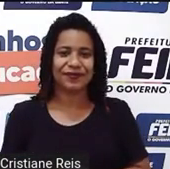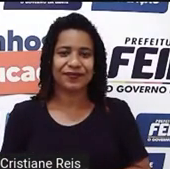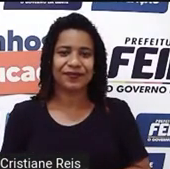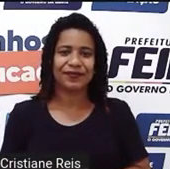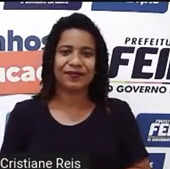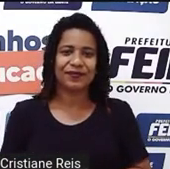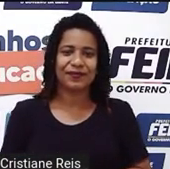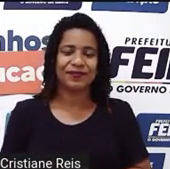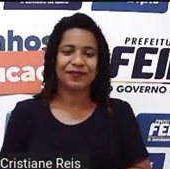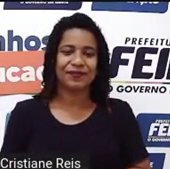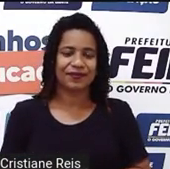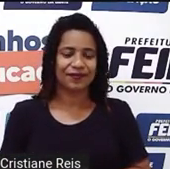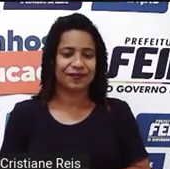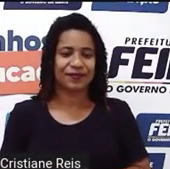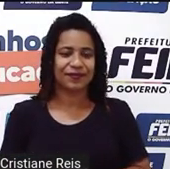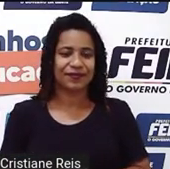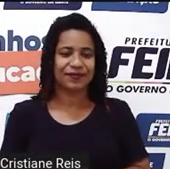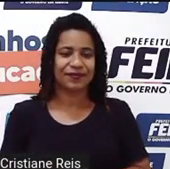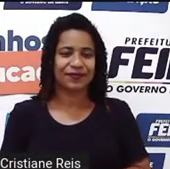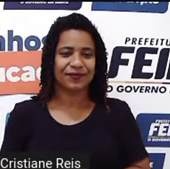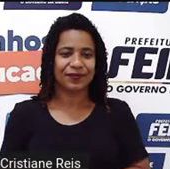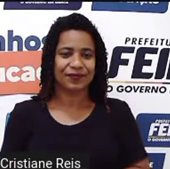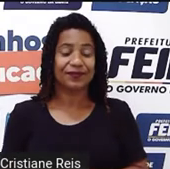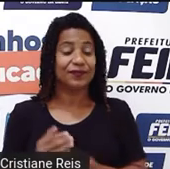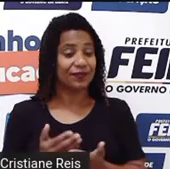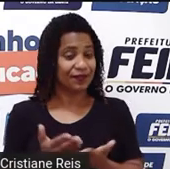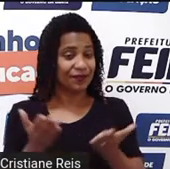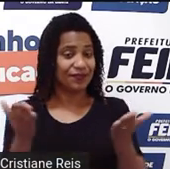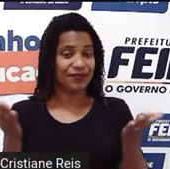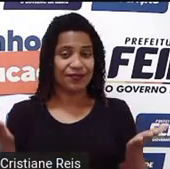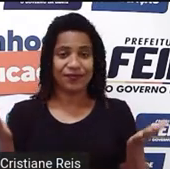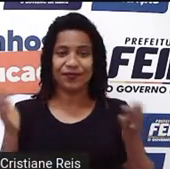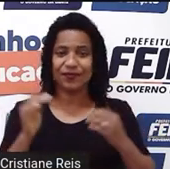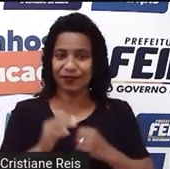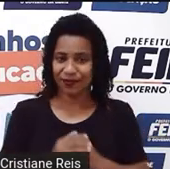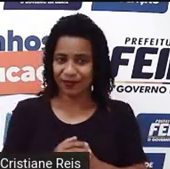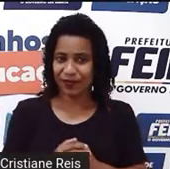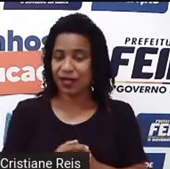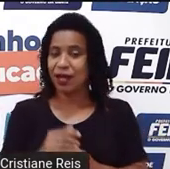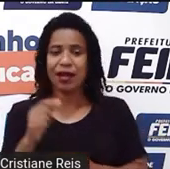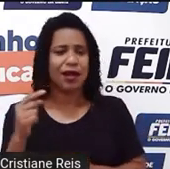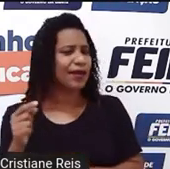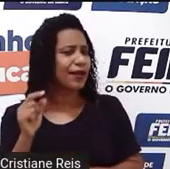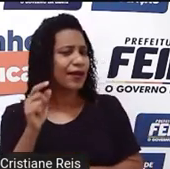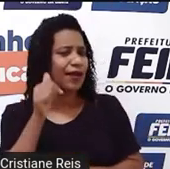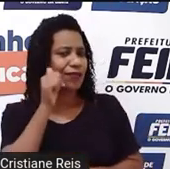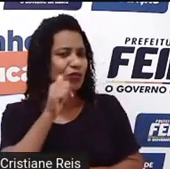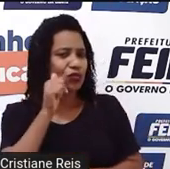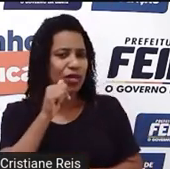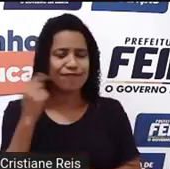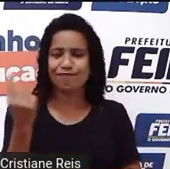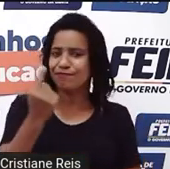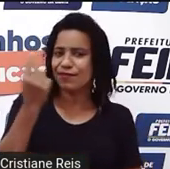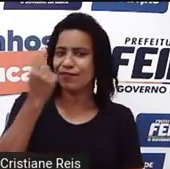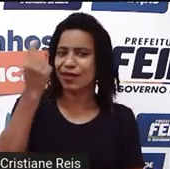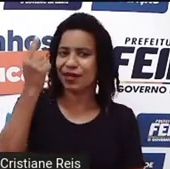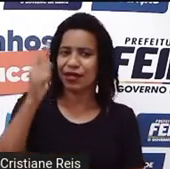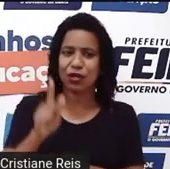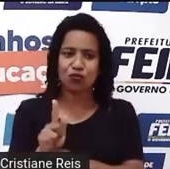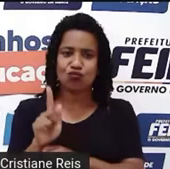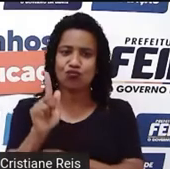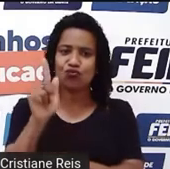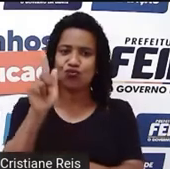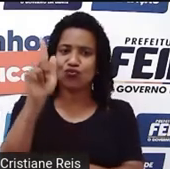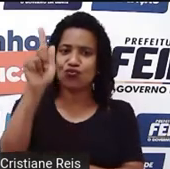Então, foi a primeira mulher no espaço? Vocês sabem?